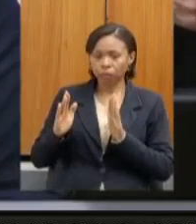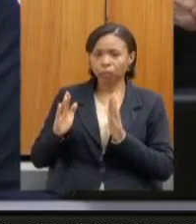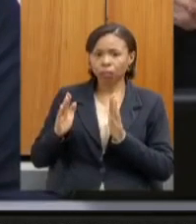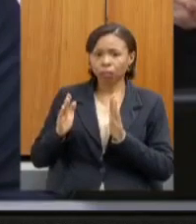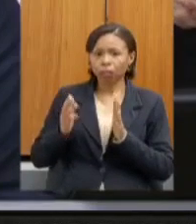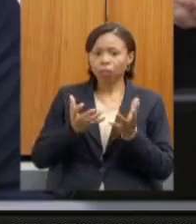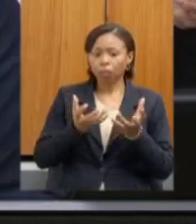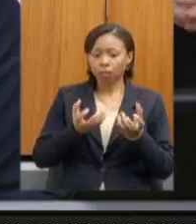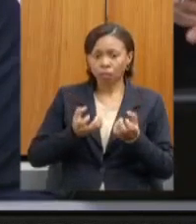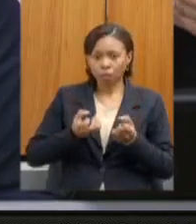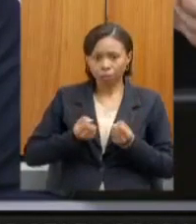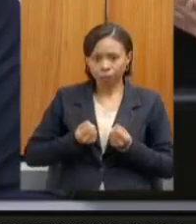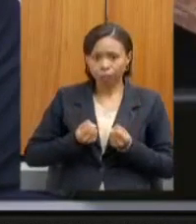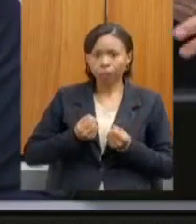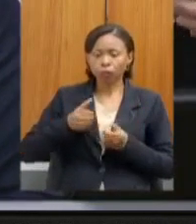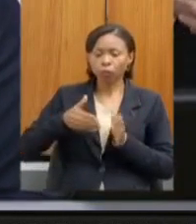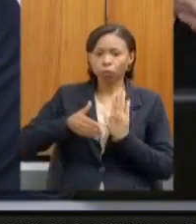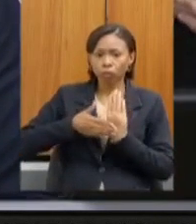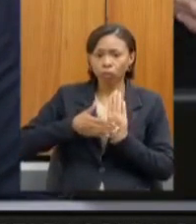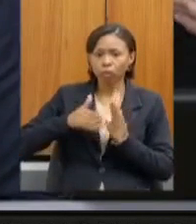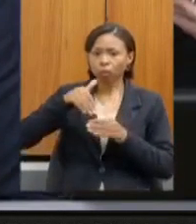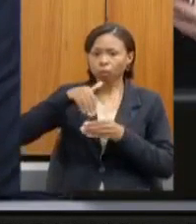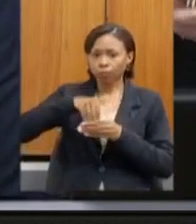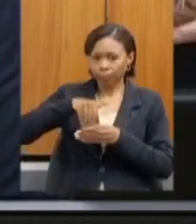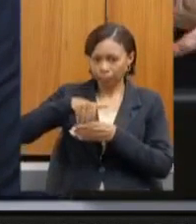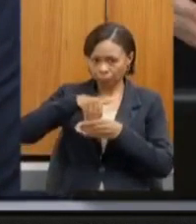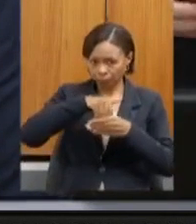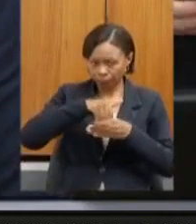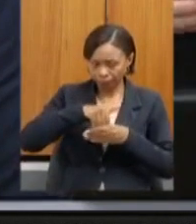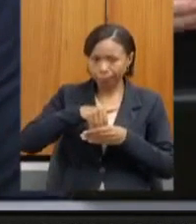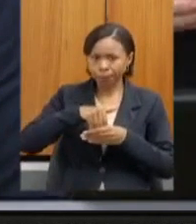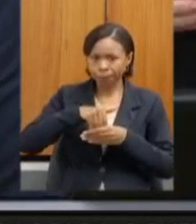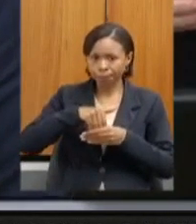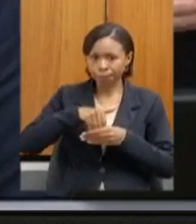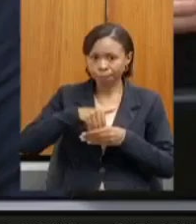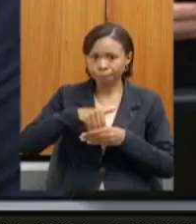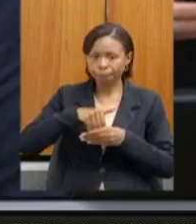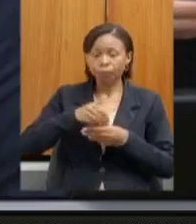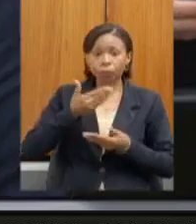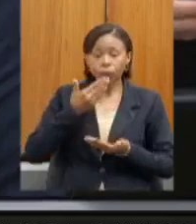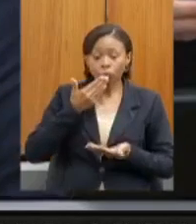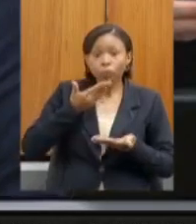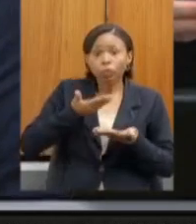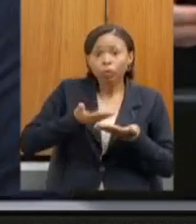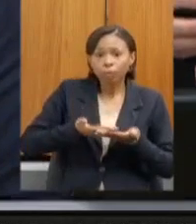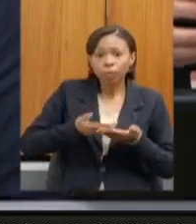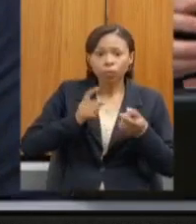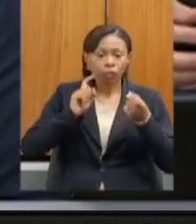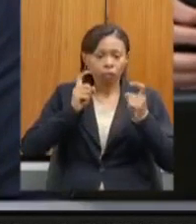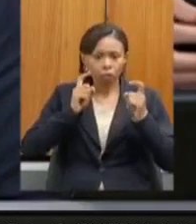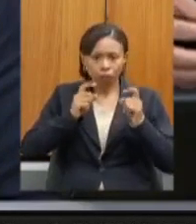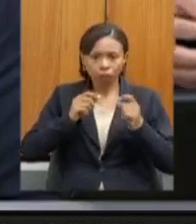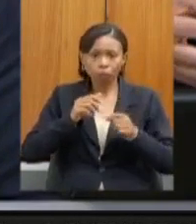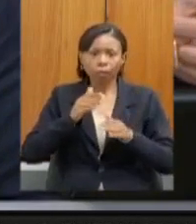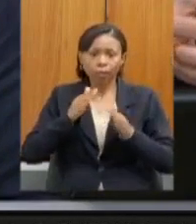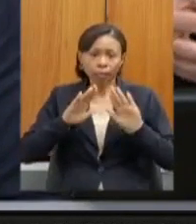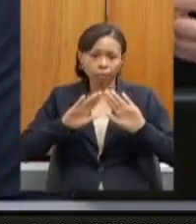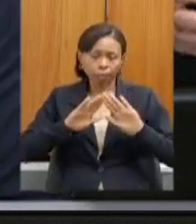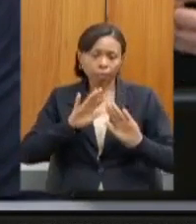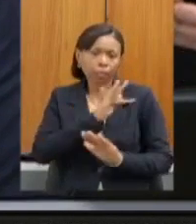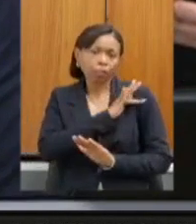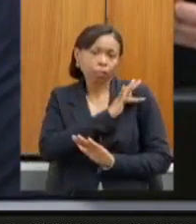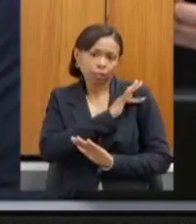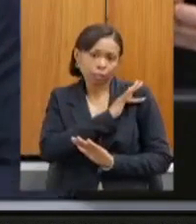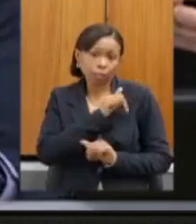discussão e a votação de proposições da comissão. A presença informa os requerimentos decorrentes das reuniões da Assembleia Fiscaliza serão apreciados